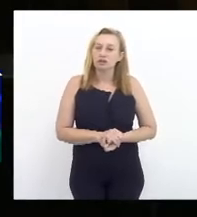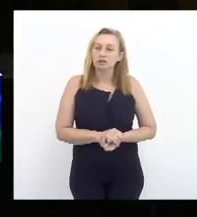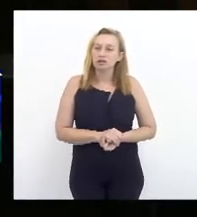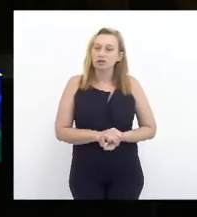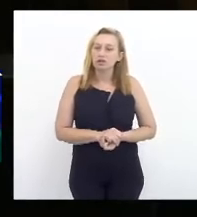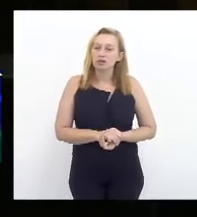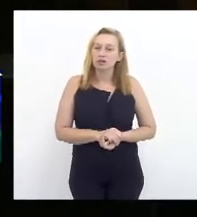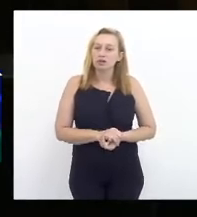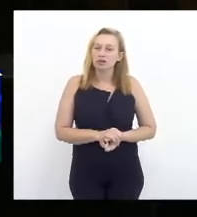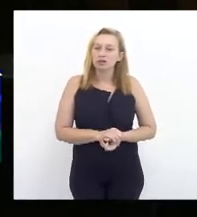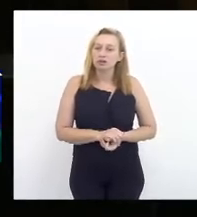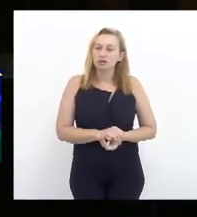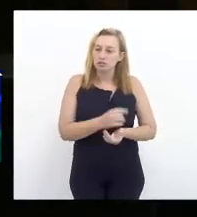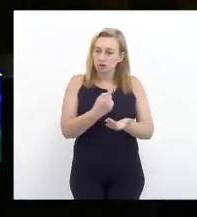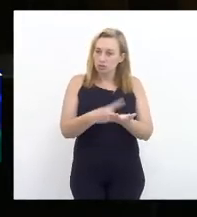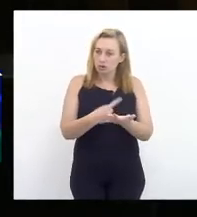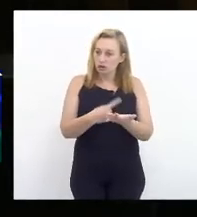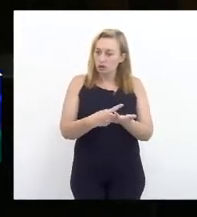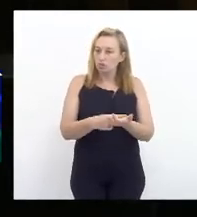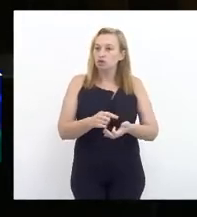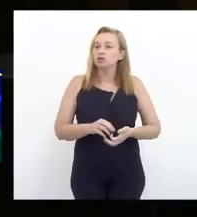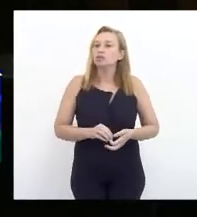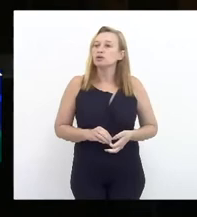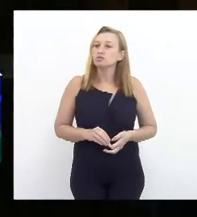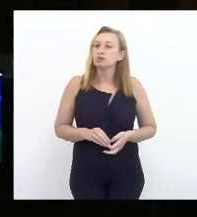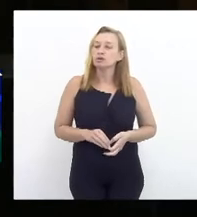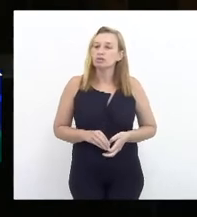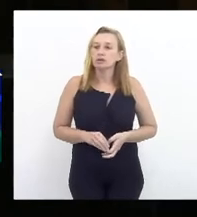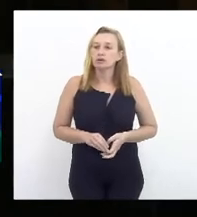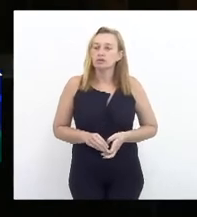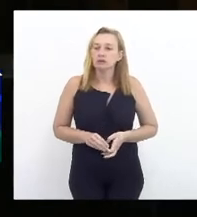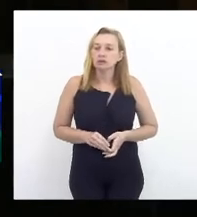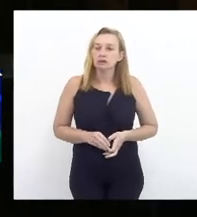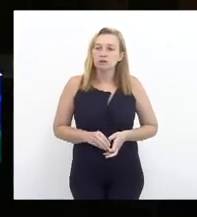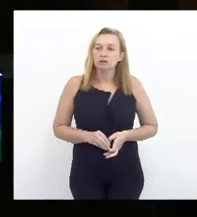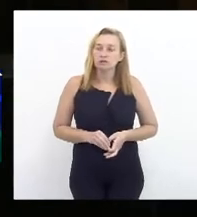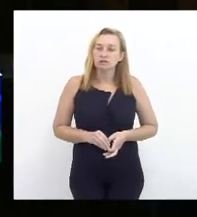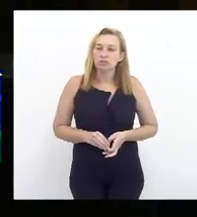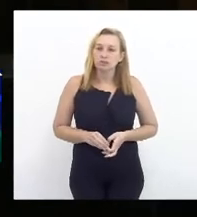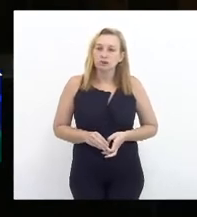ponderações e melhorias